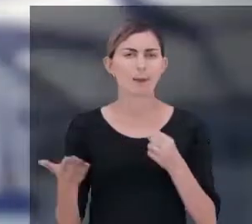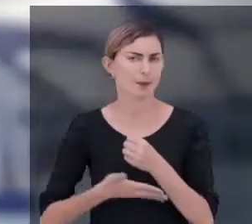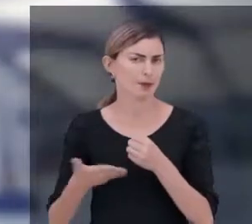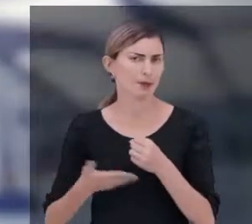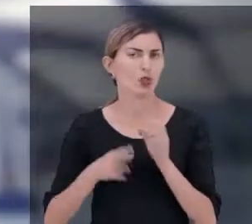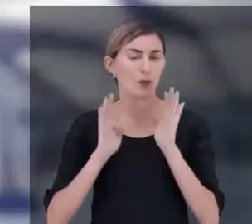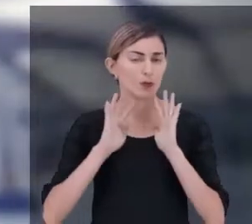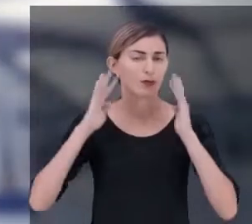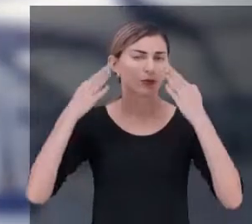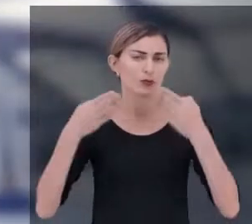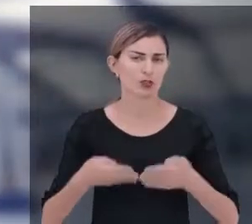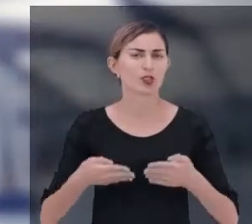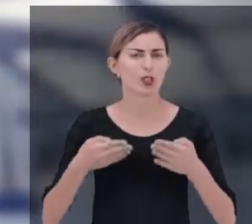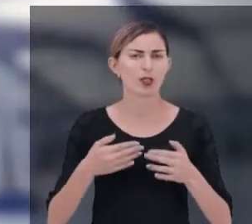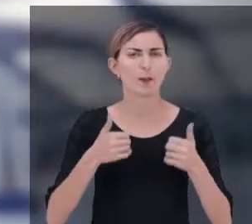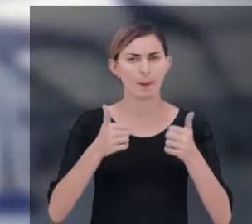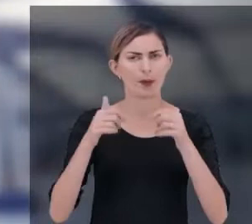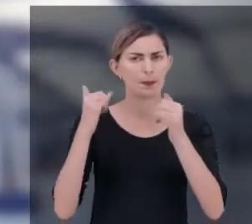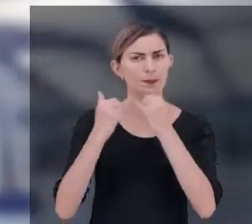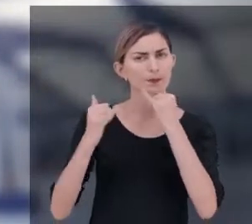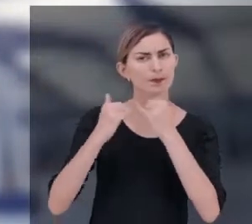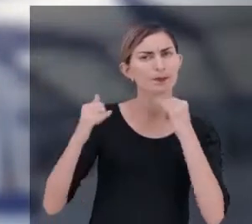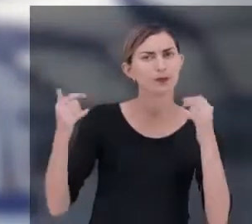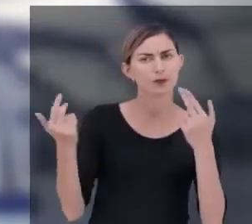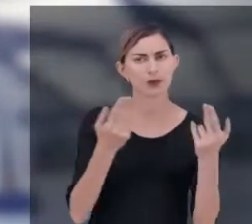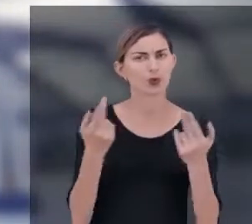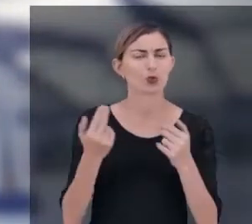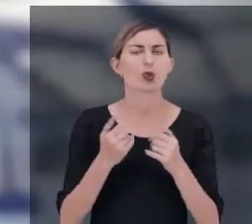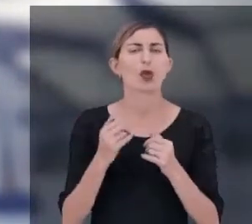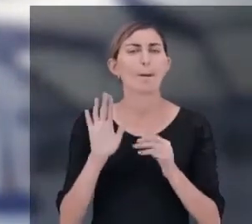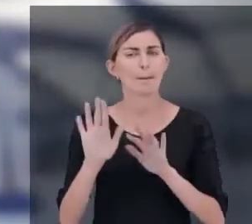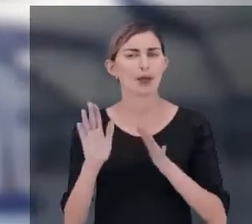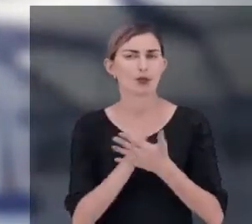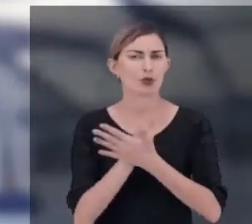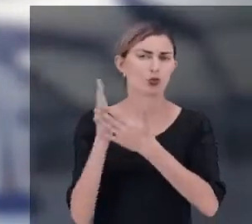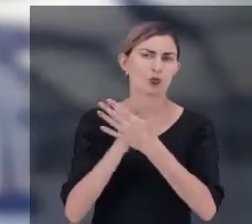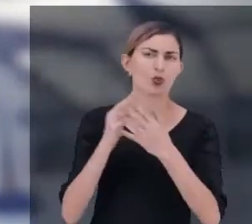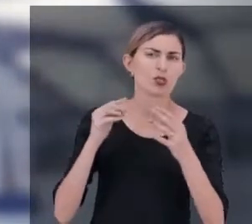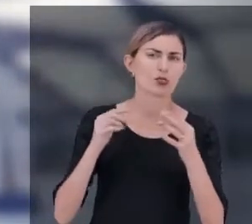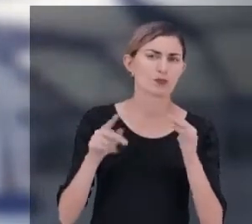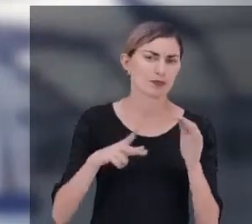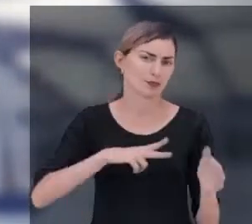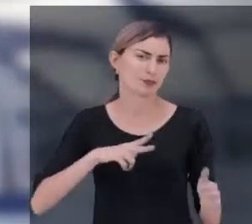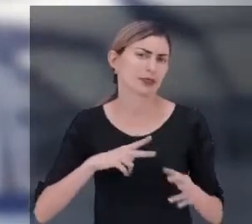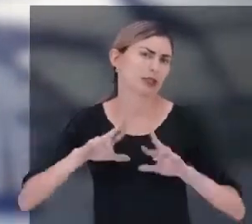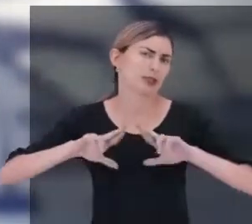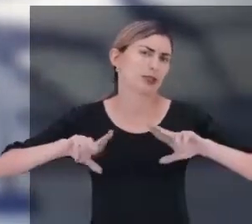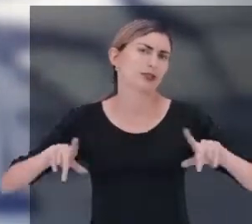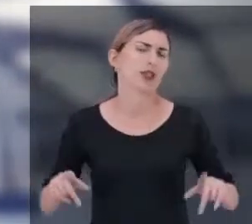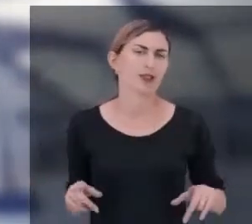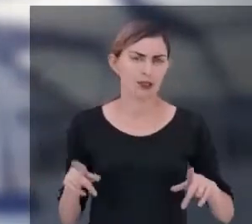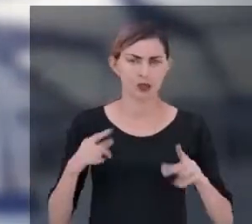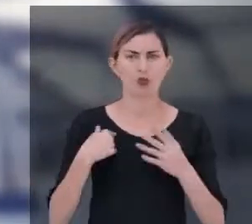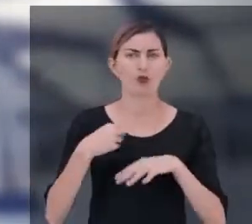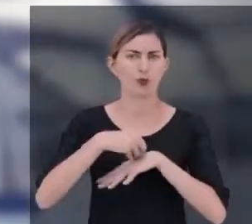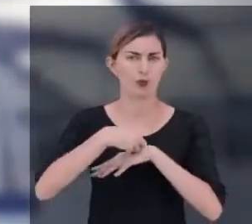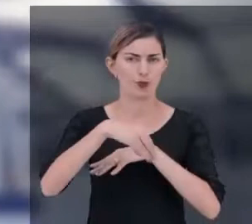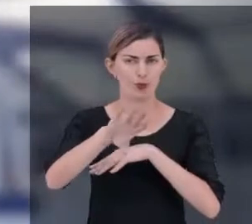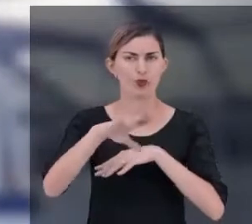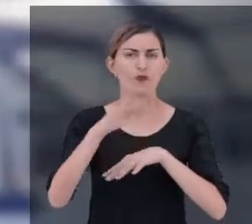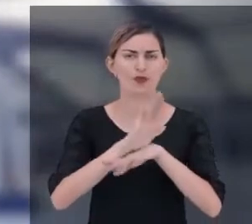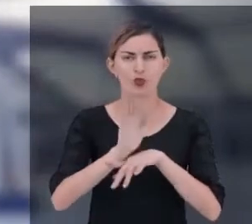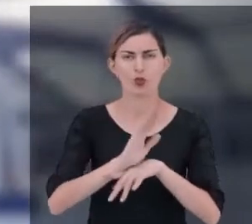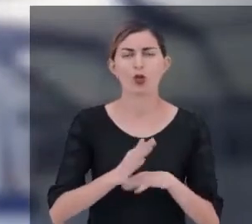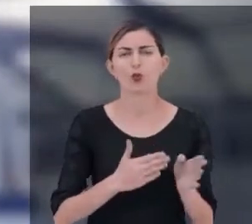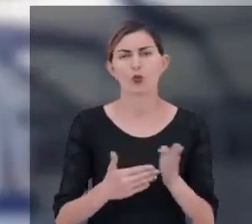Basicamente, o objetivo são bem semelhantes, porém, há algumas particularidades que vamos trazer